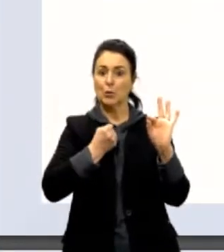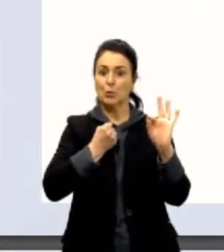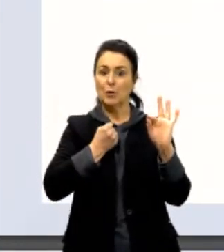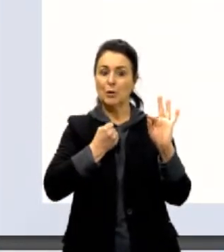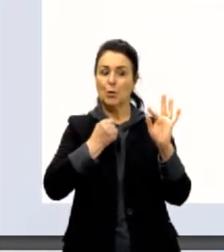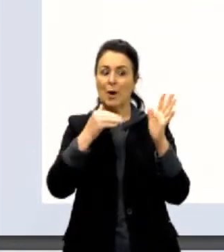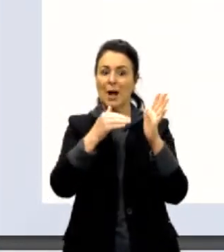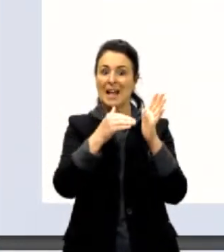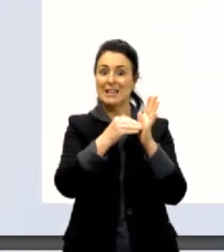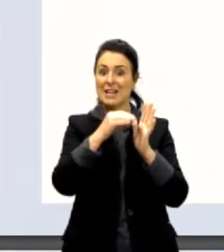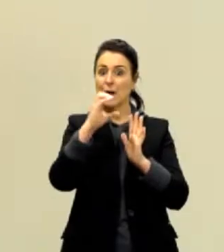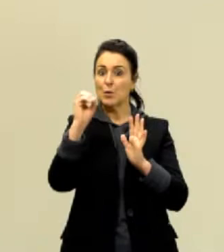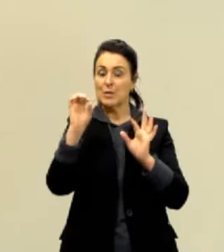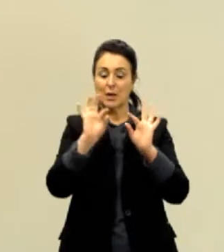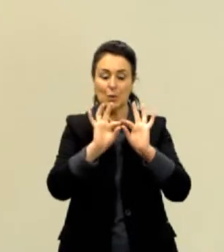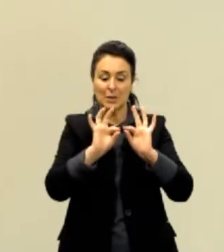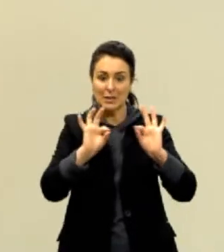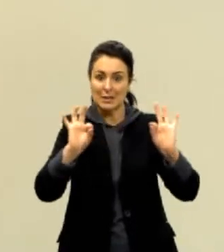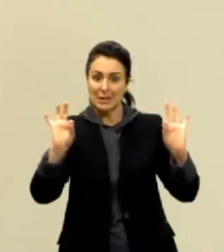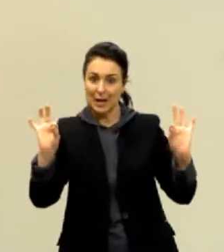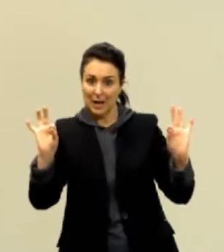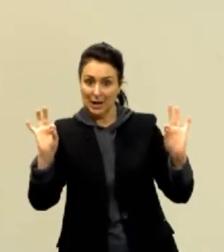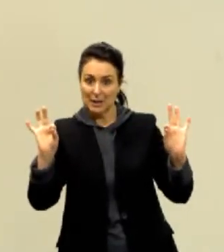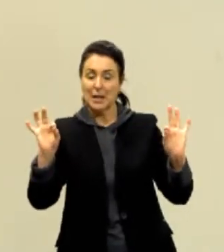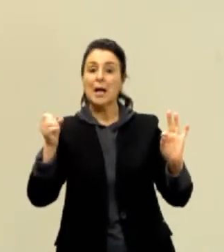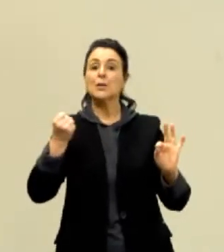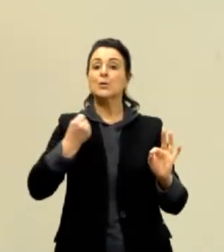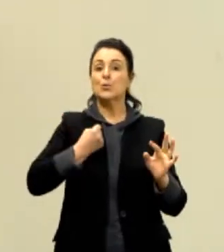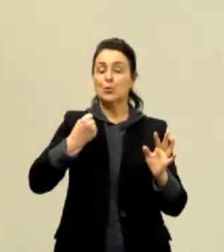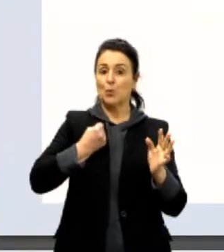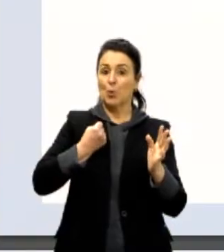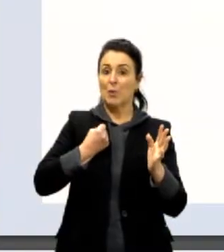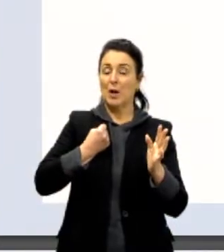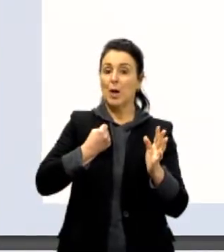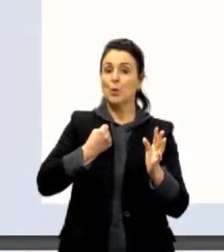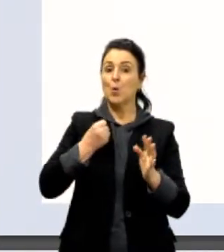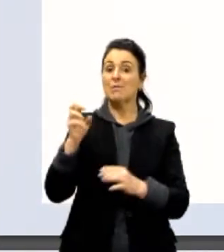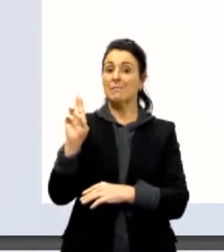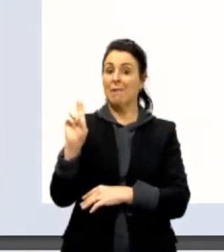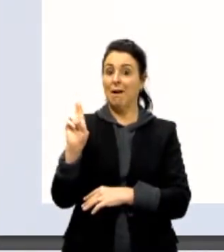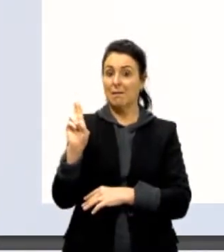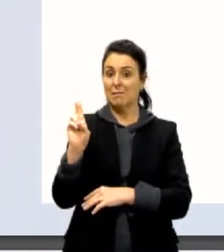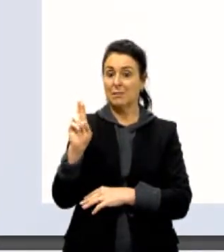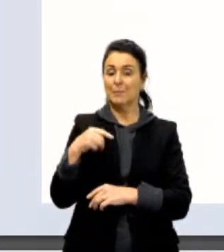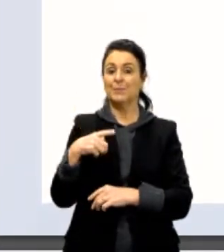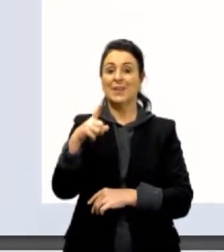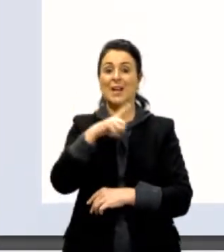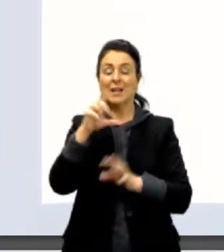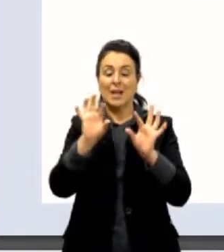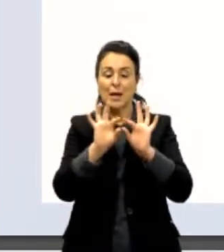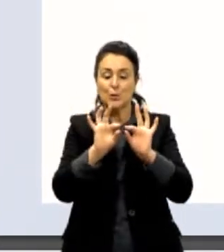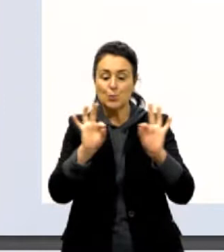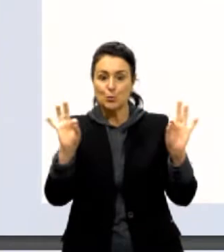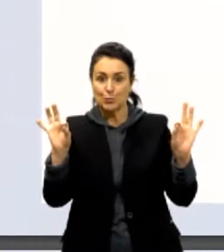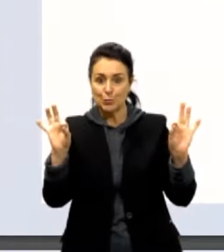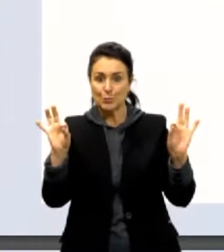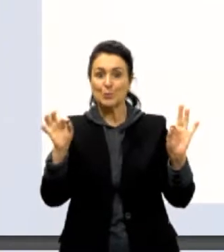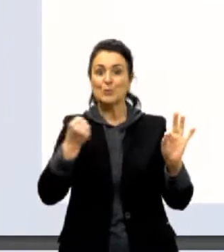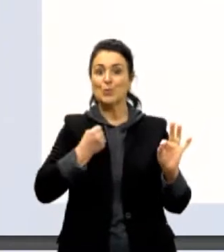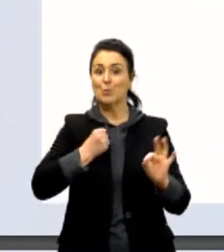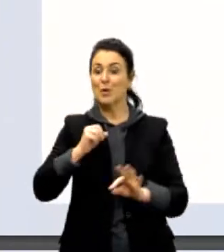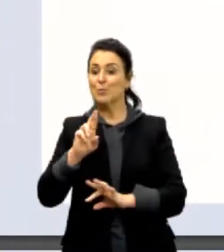zero na reta dos números reais. Vamos dar uma olhadinha no exemplo? Aqui nós temos a reta dos números reais.